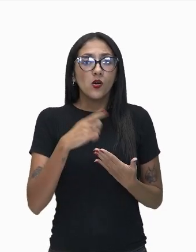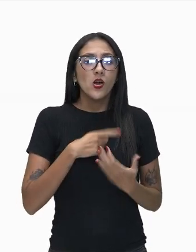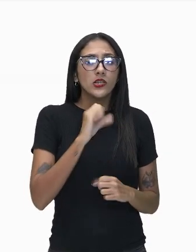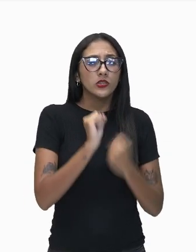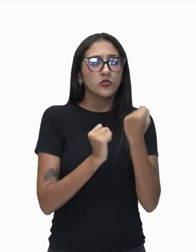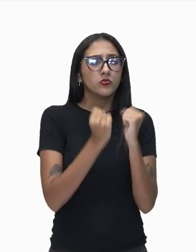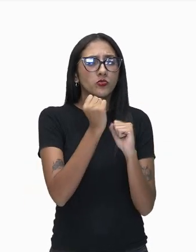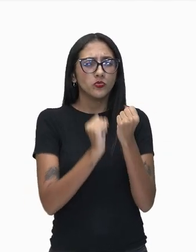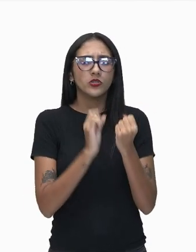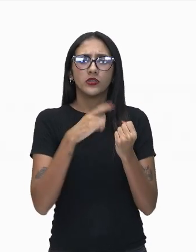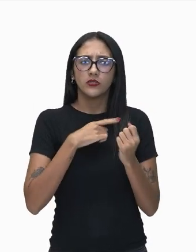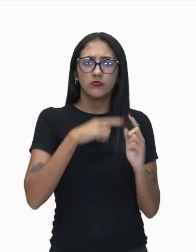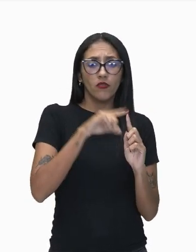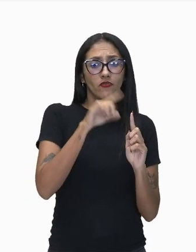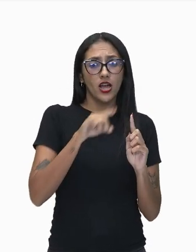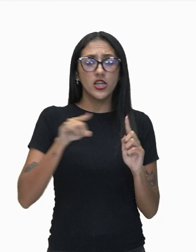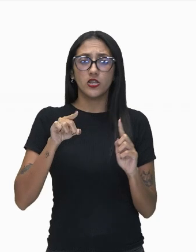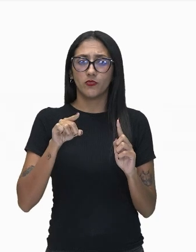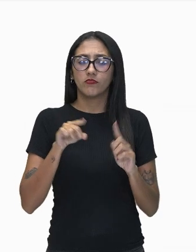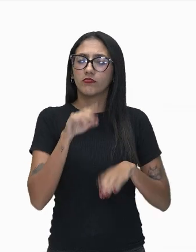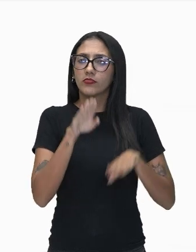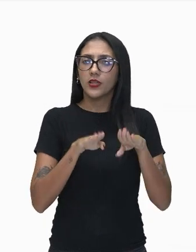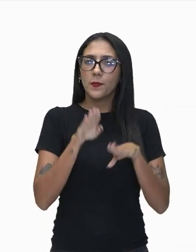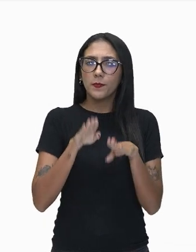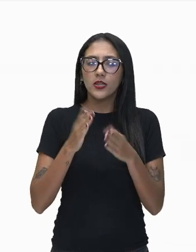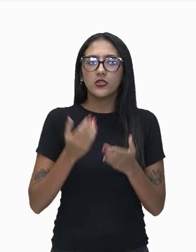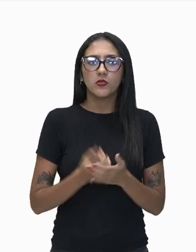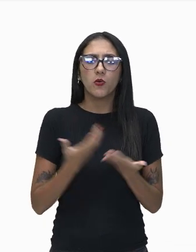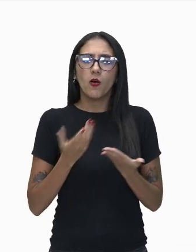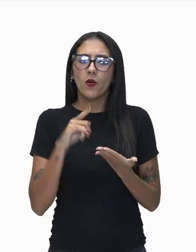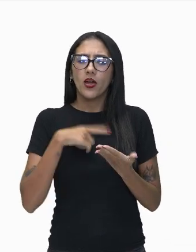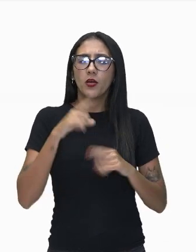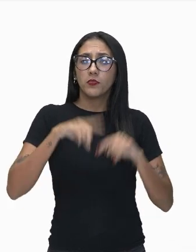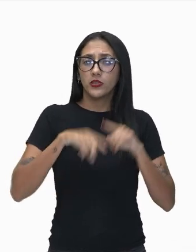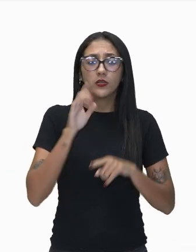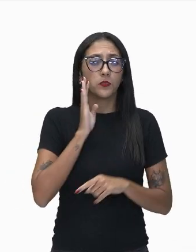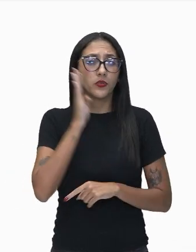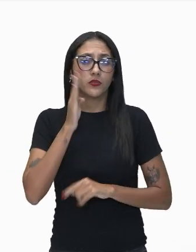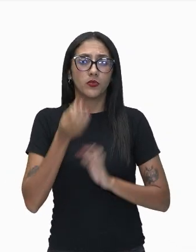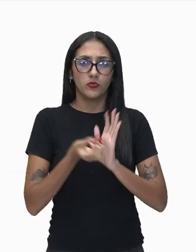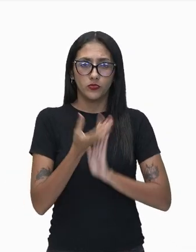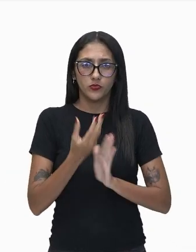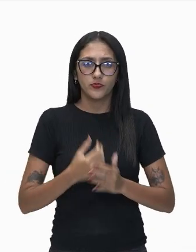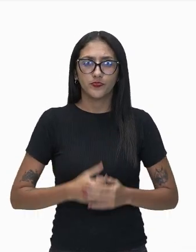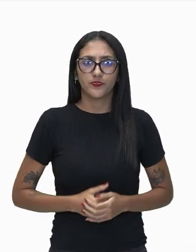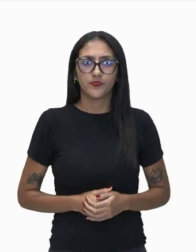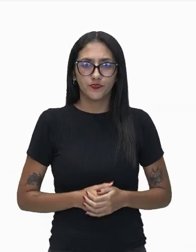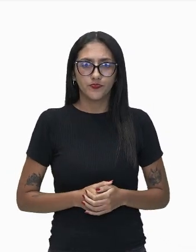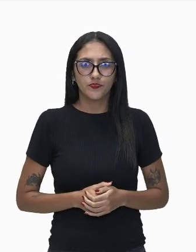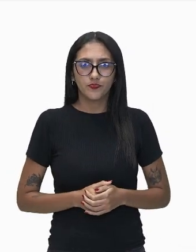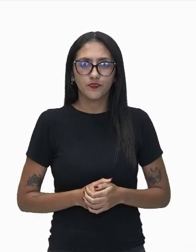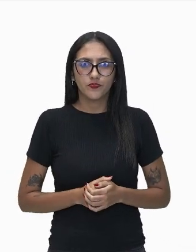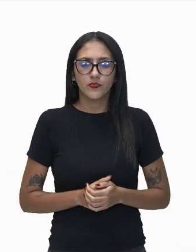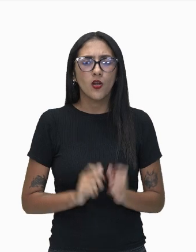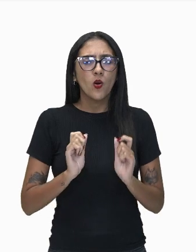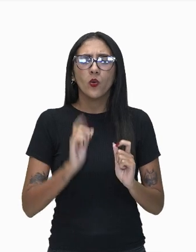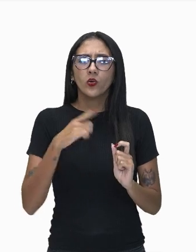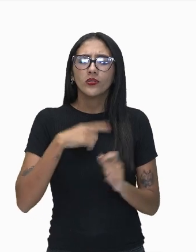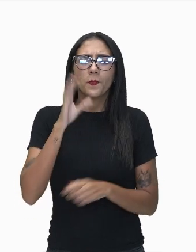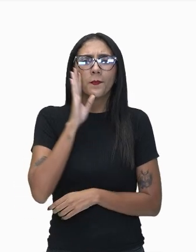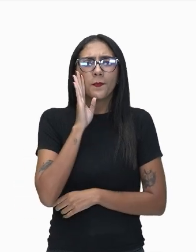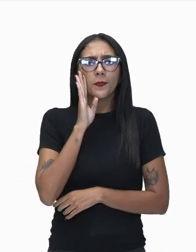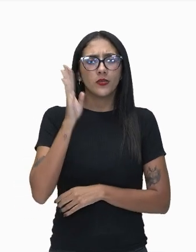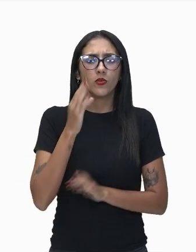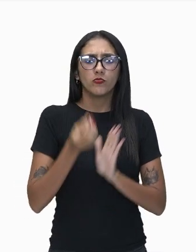variam conforme as suas atividades principais. Aquilo que é principal da atividade